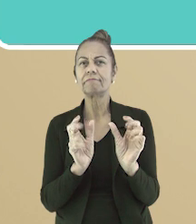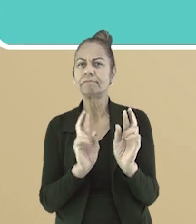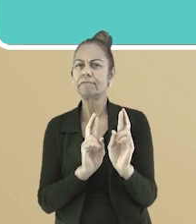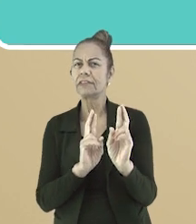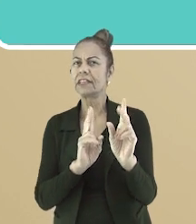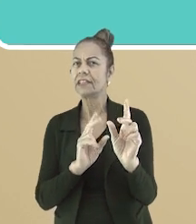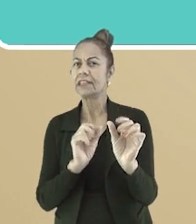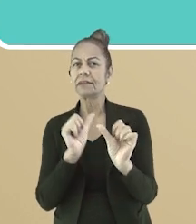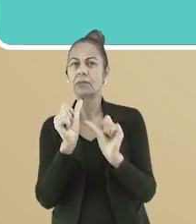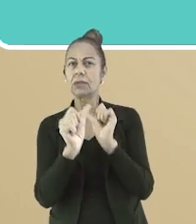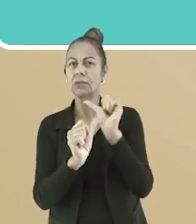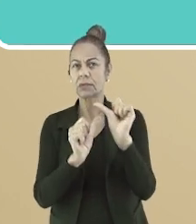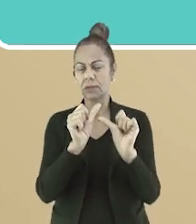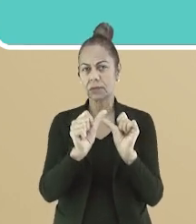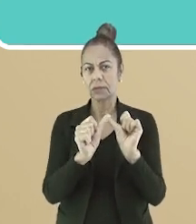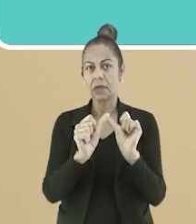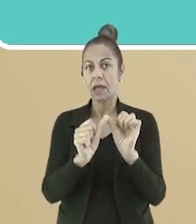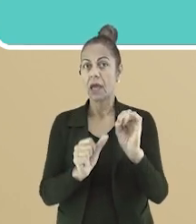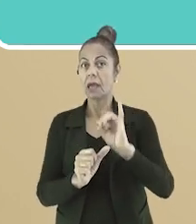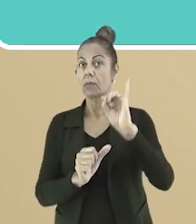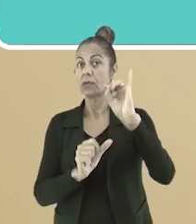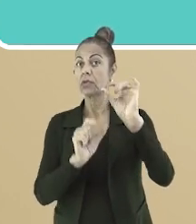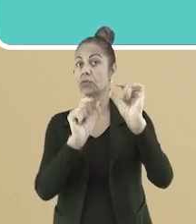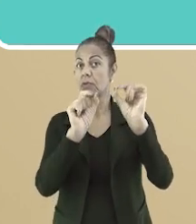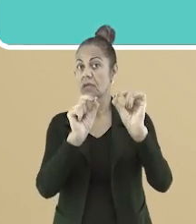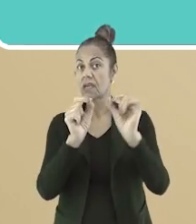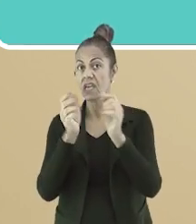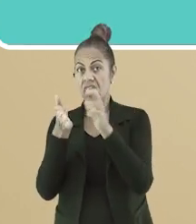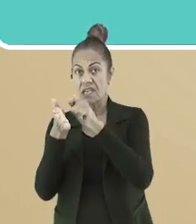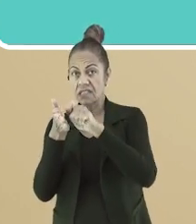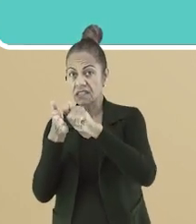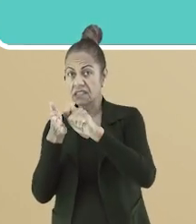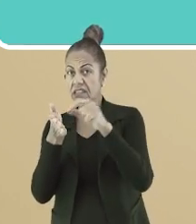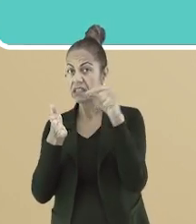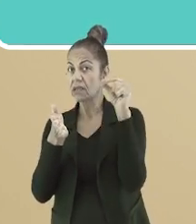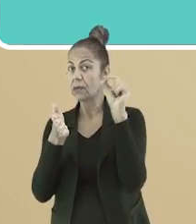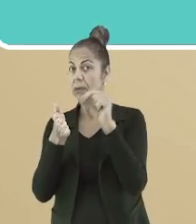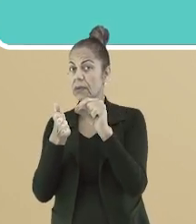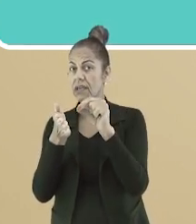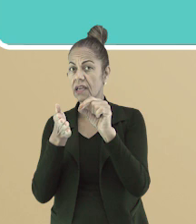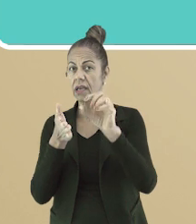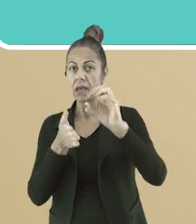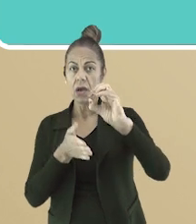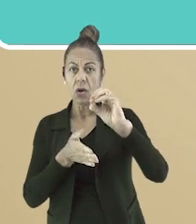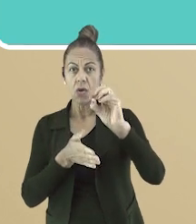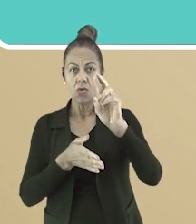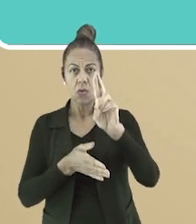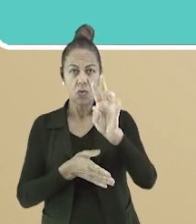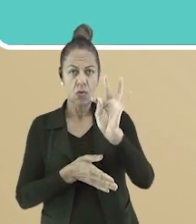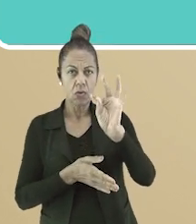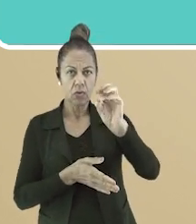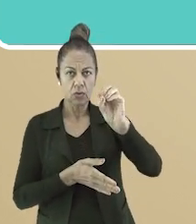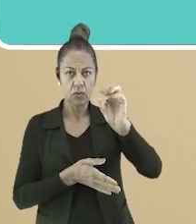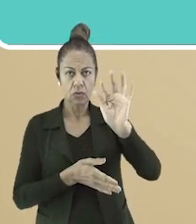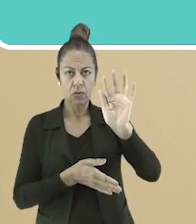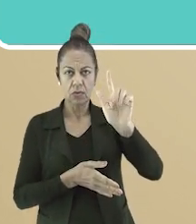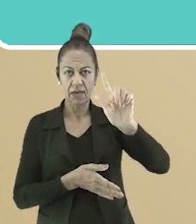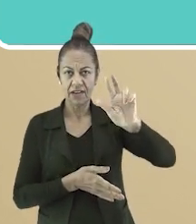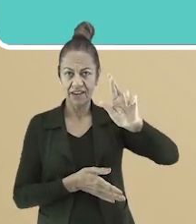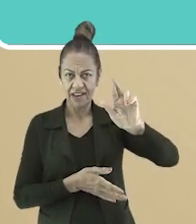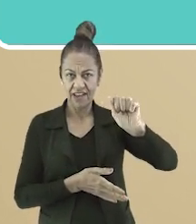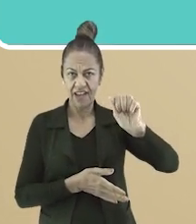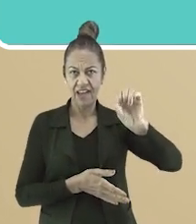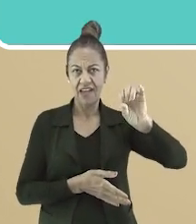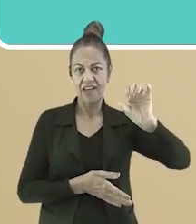É importante dizer que, quando falamos de escrita, estamos falando de ortografia. Essas mudanças na escrita